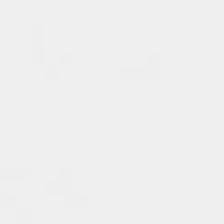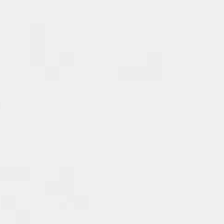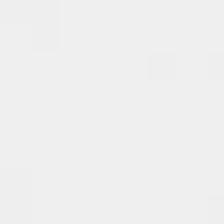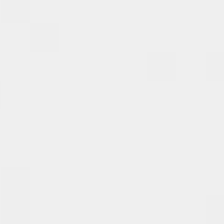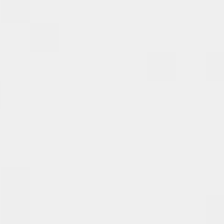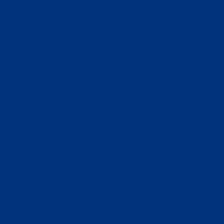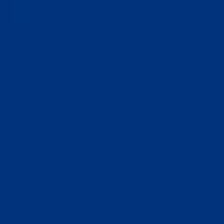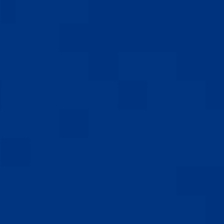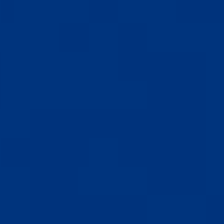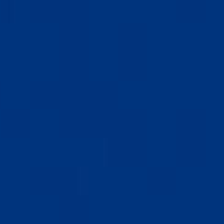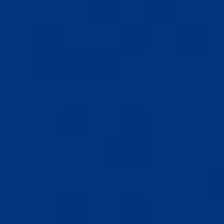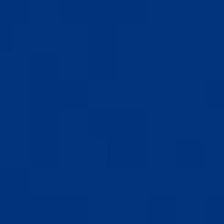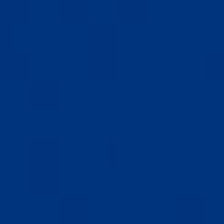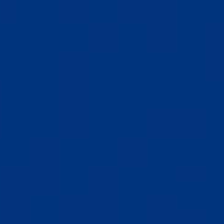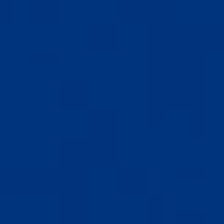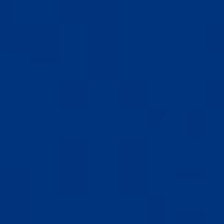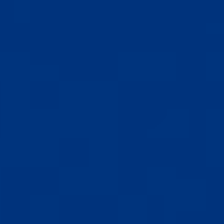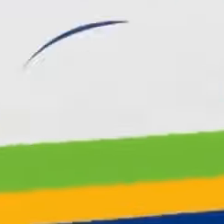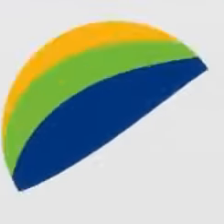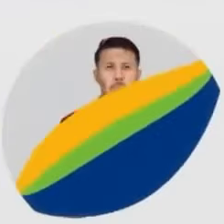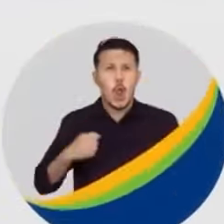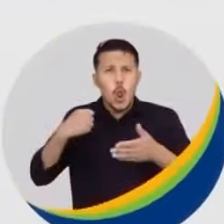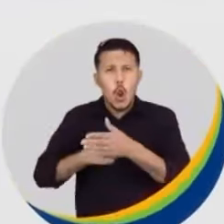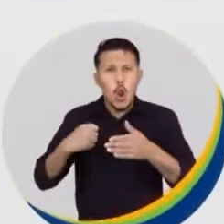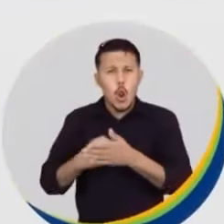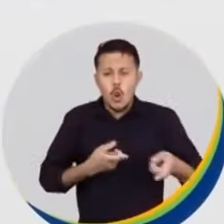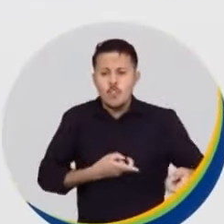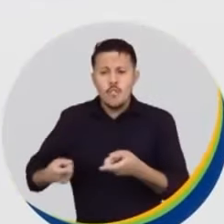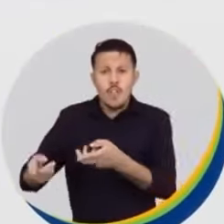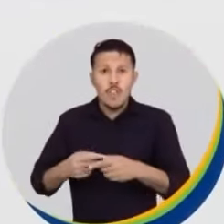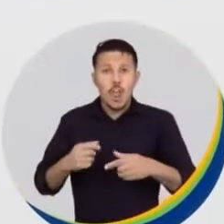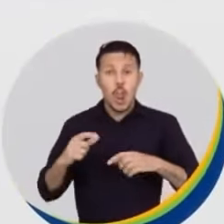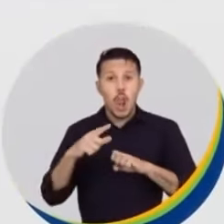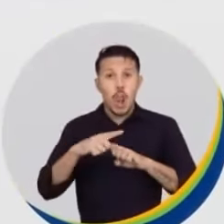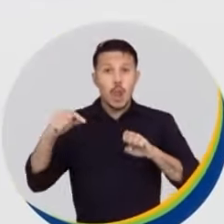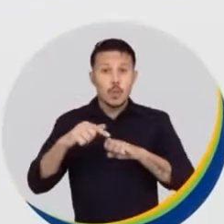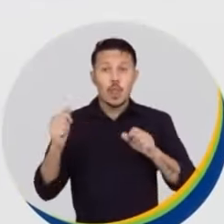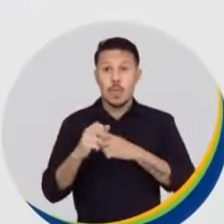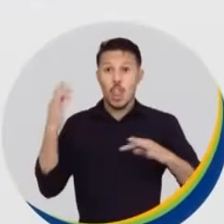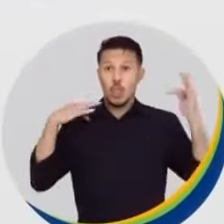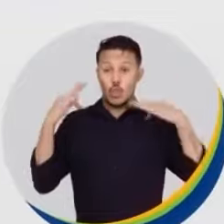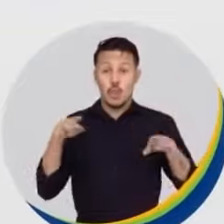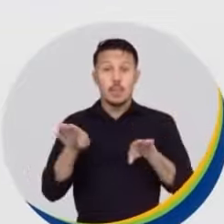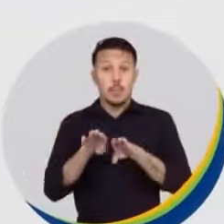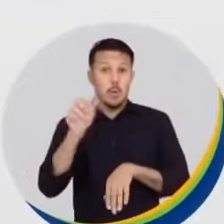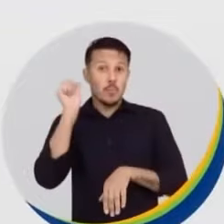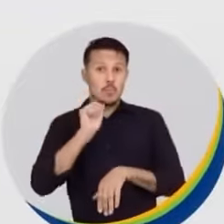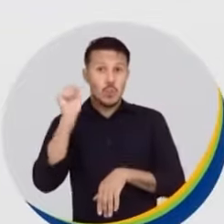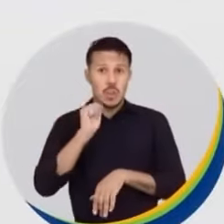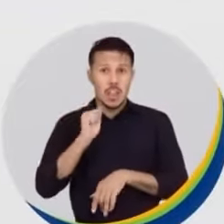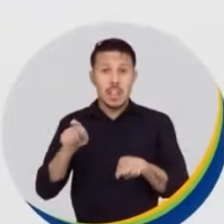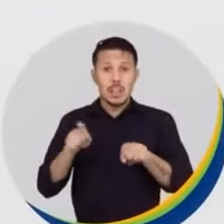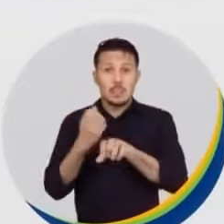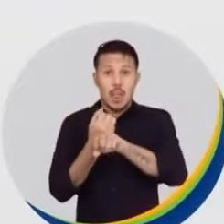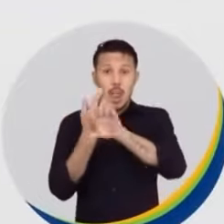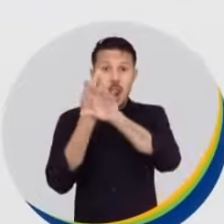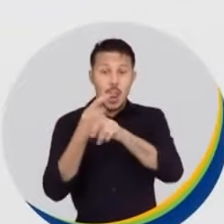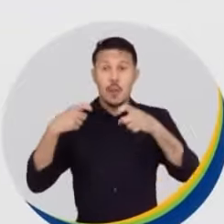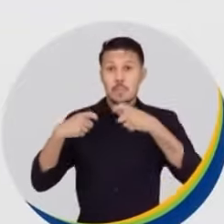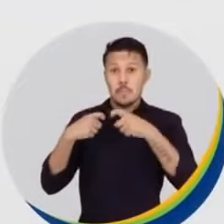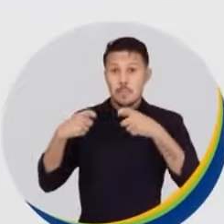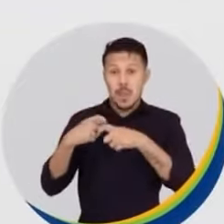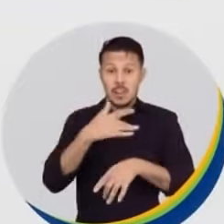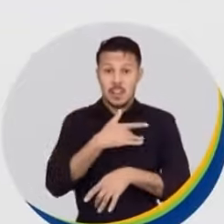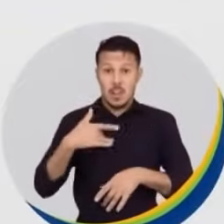55. PSD 55. Luto pelos comerciantes, empreendedores, pelo turismo, pelas mulheres e por mais telemedicina na